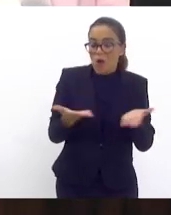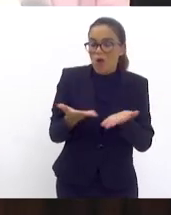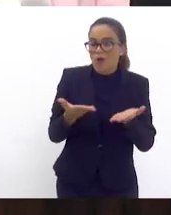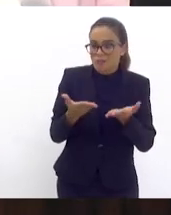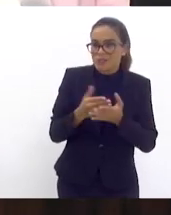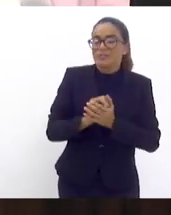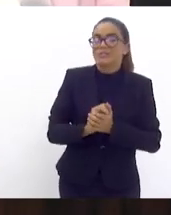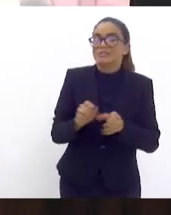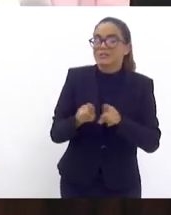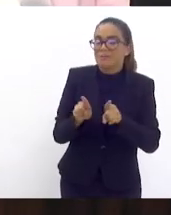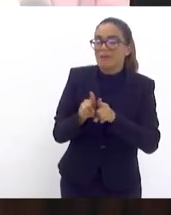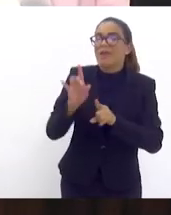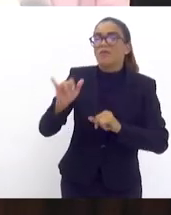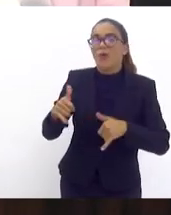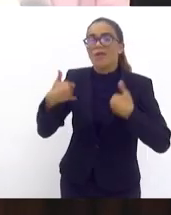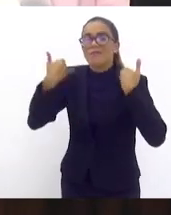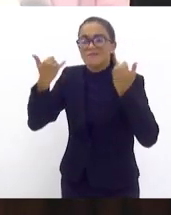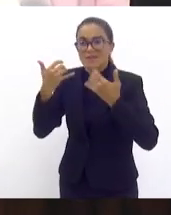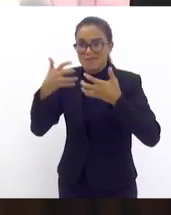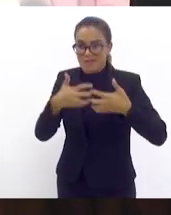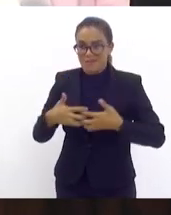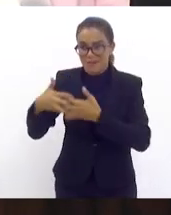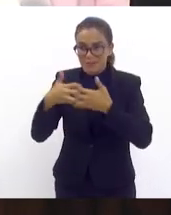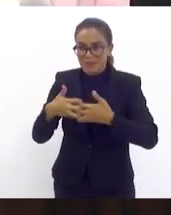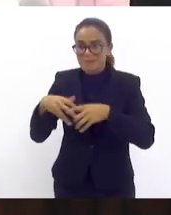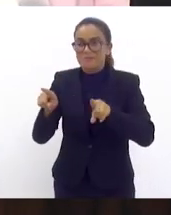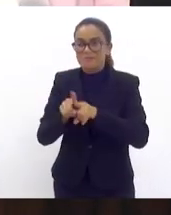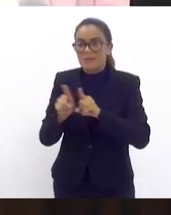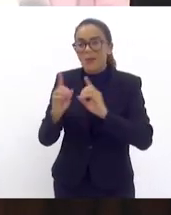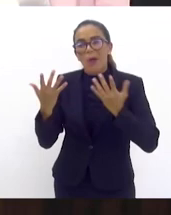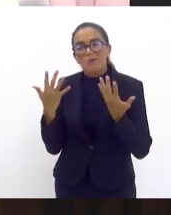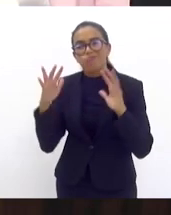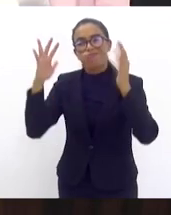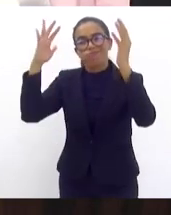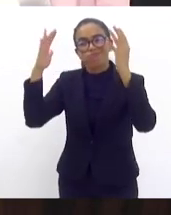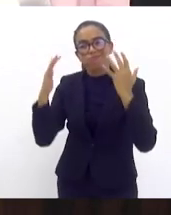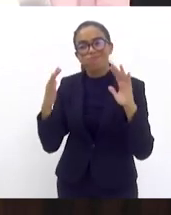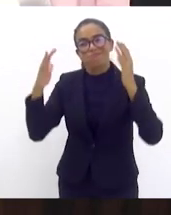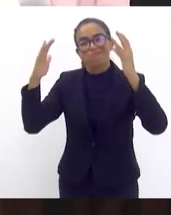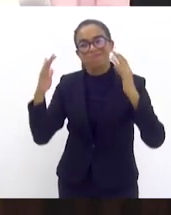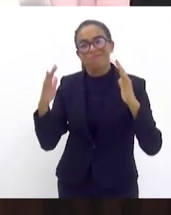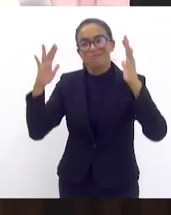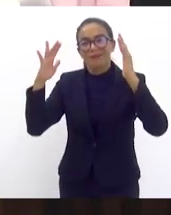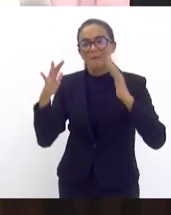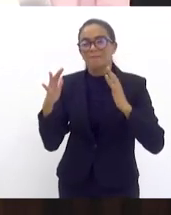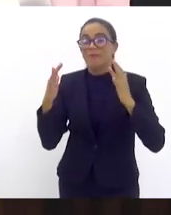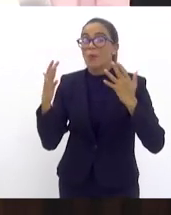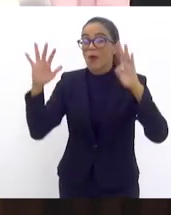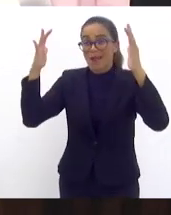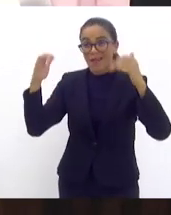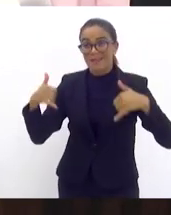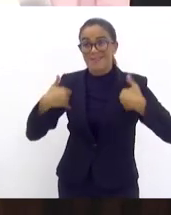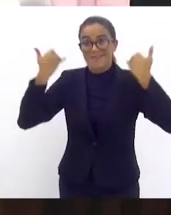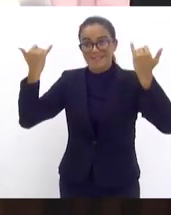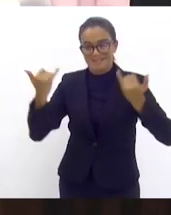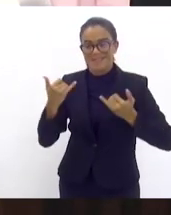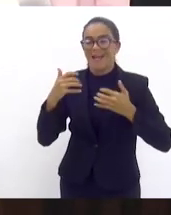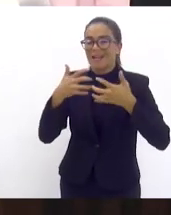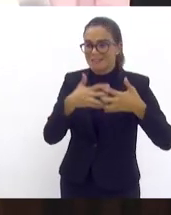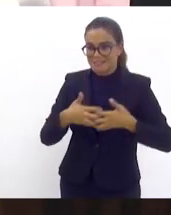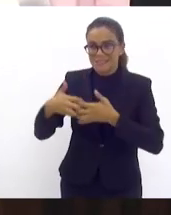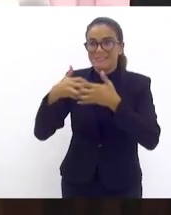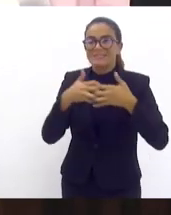aniversário de Petrópolis na semana em que comemoramos comemoramos não, desculpa comemoramos o aniversário de Petrópolis e